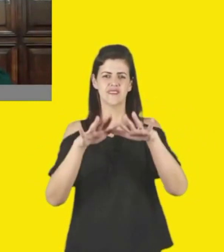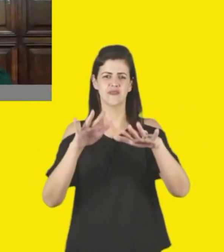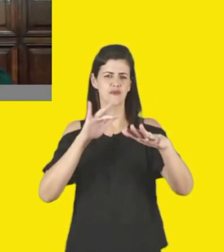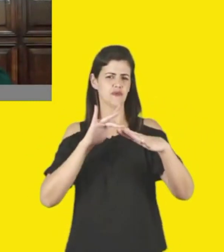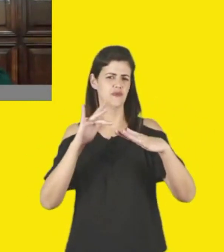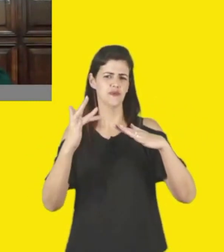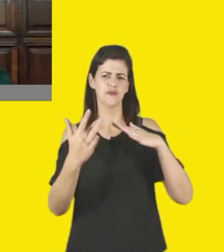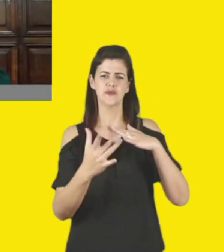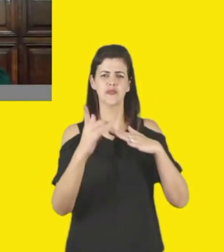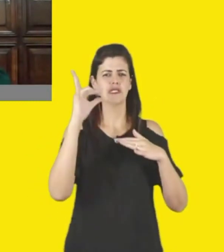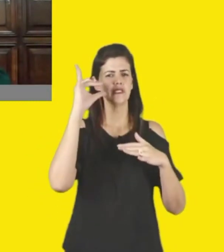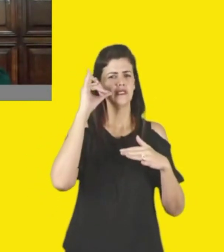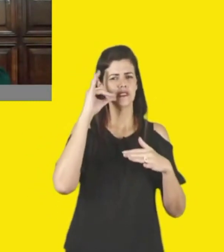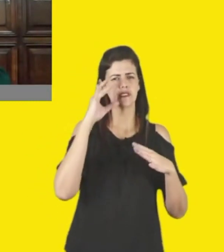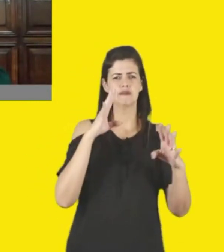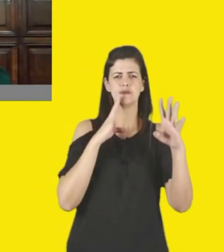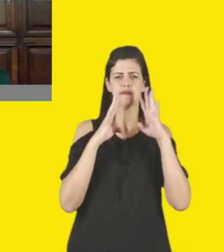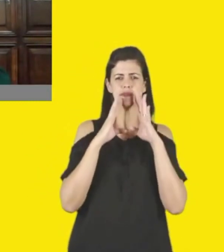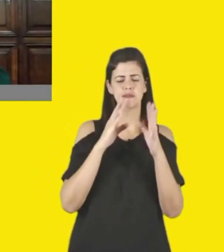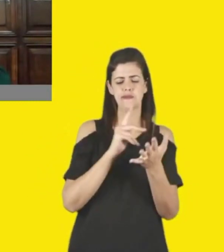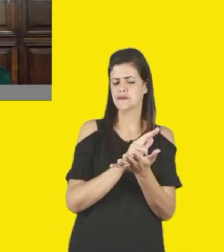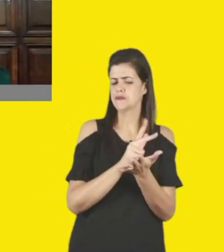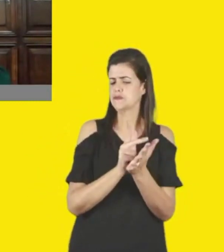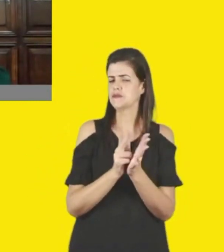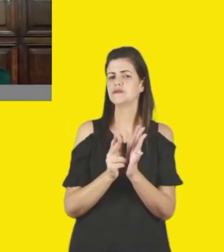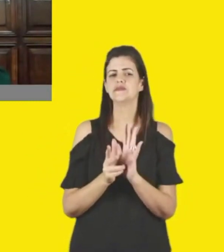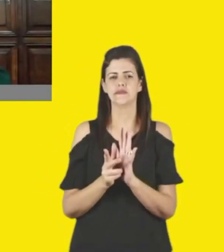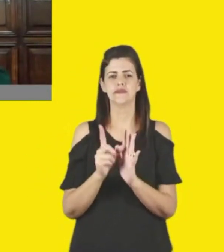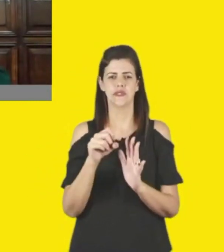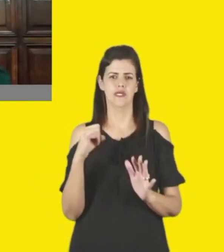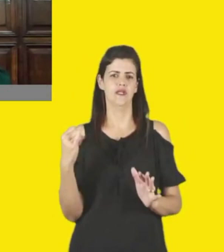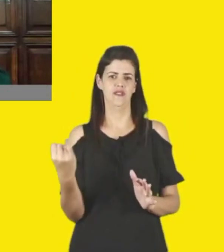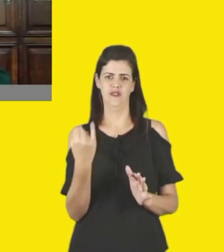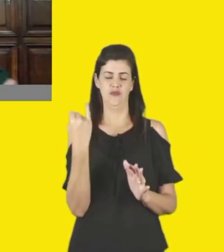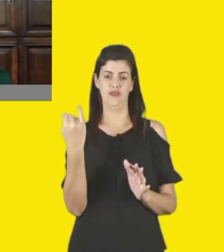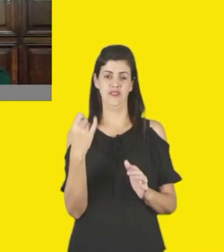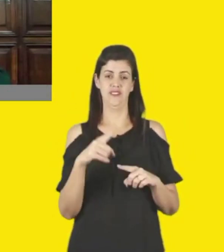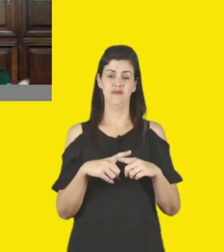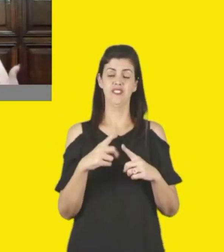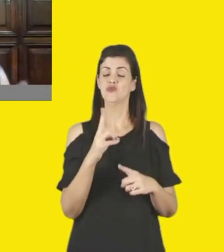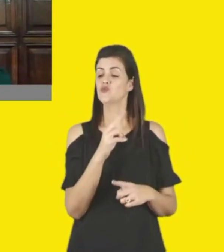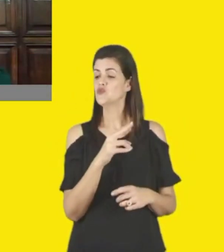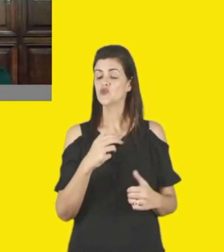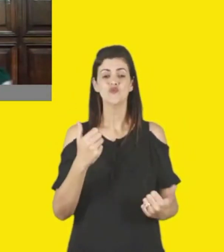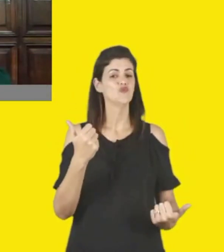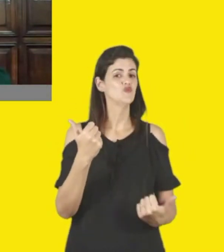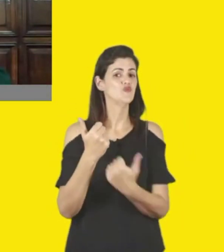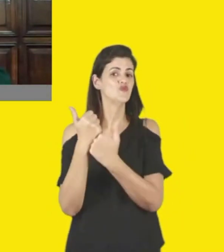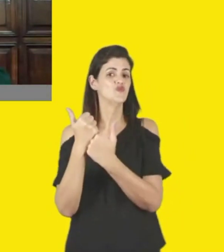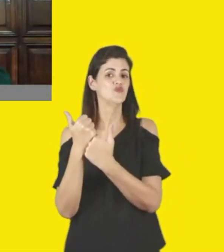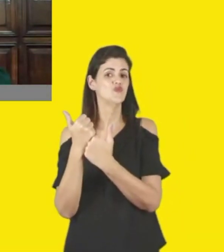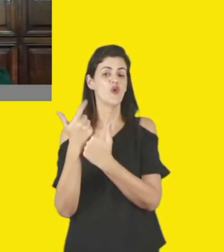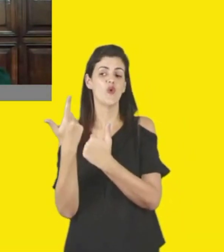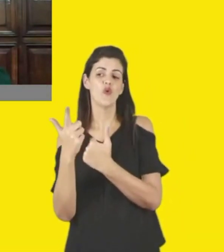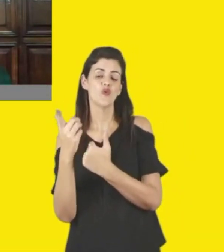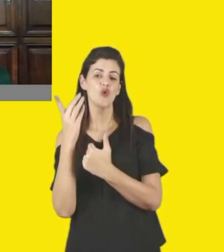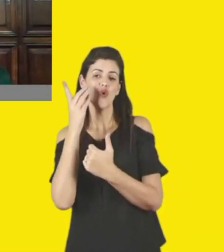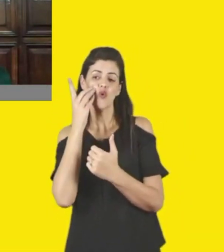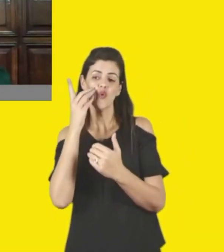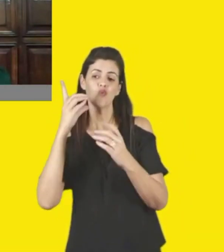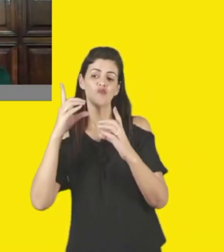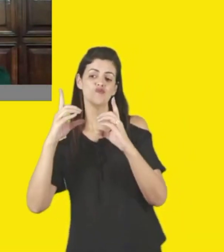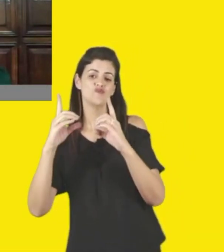perguntas e trocando ideias, contudo, isto não substitui o encontro do artista no palco